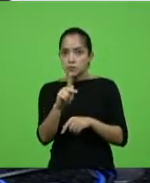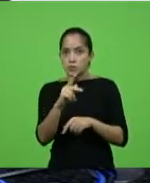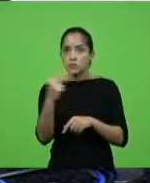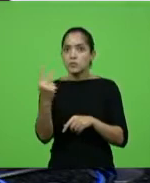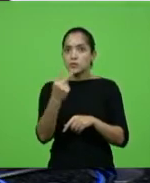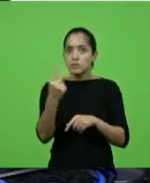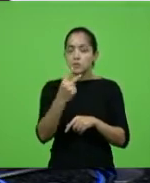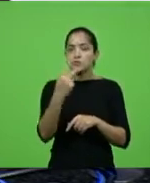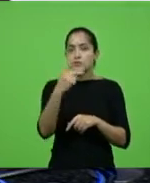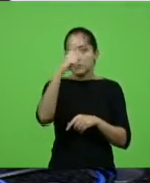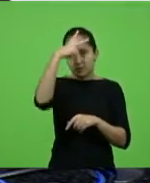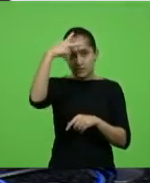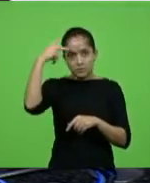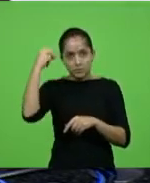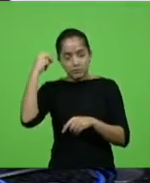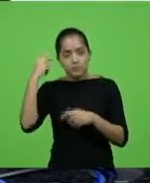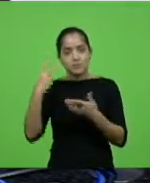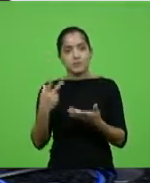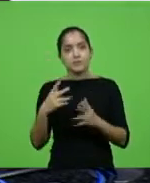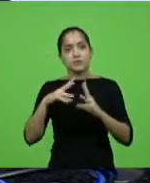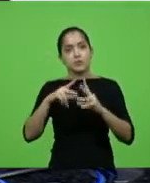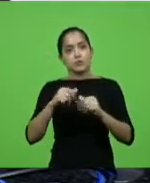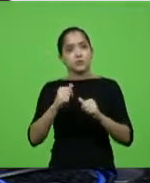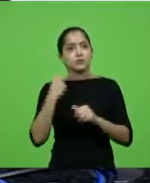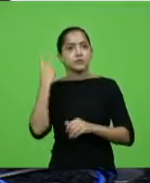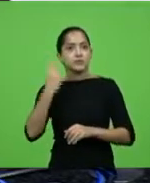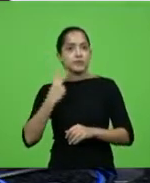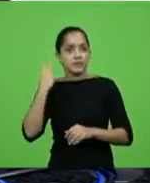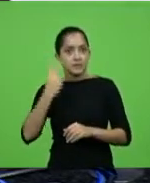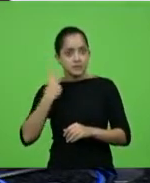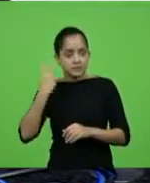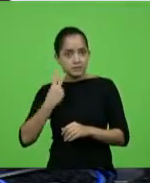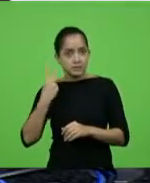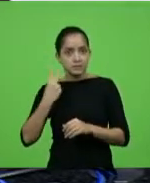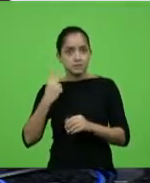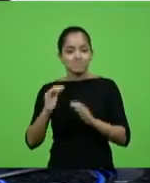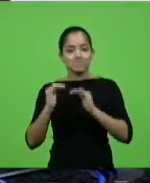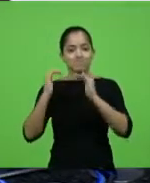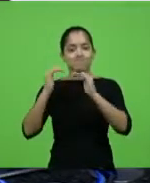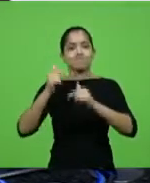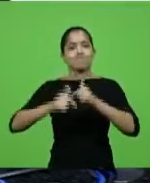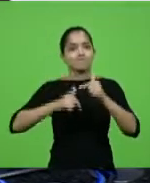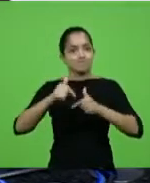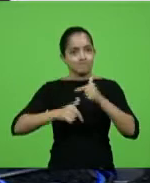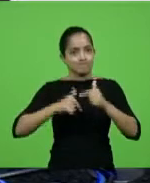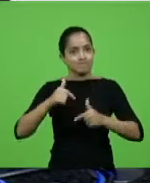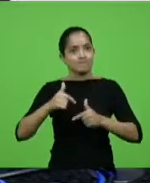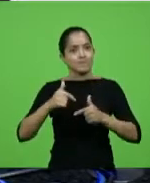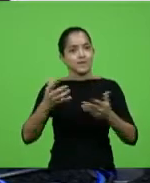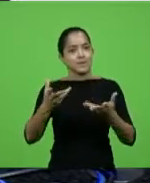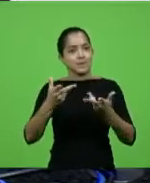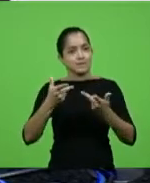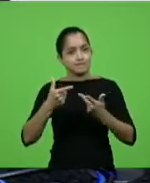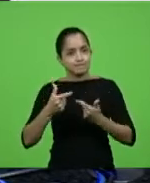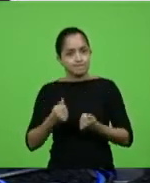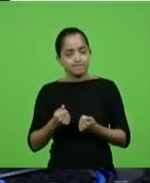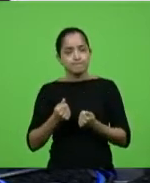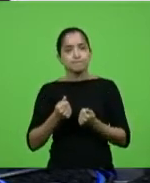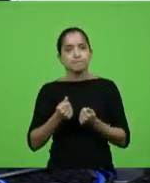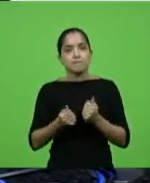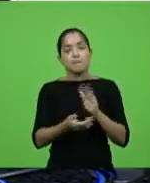-prefeito, Juscelio, todos os nossos vereadores, por esse grande trabalho que faz nessa cidade.